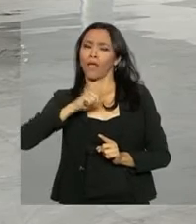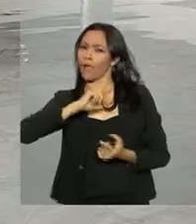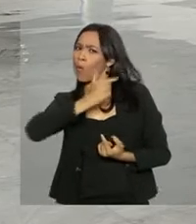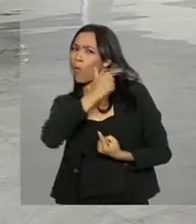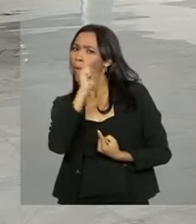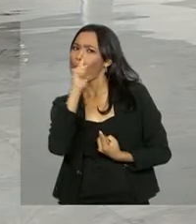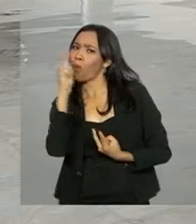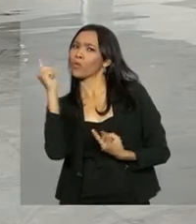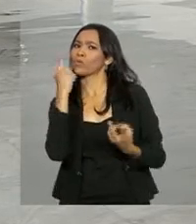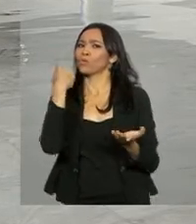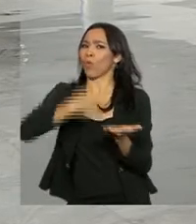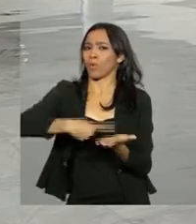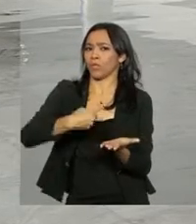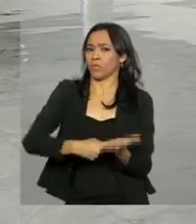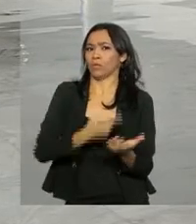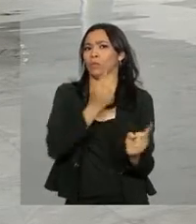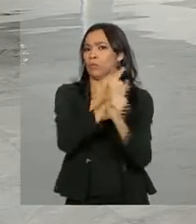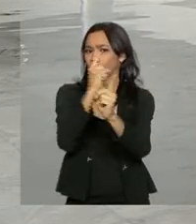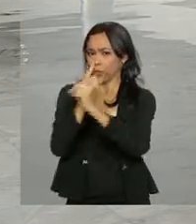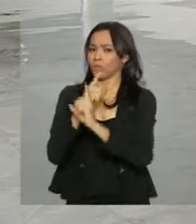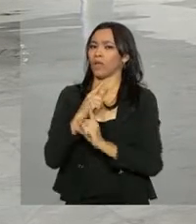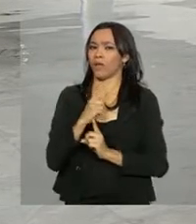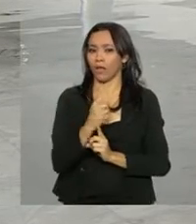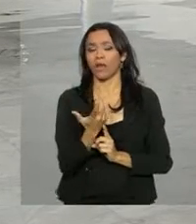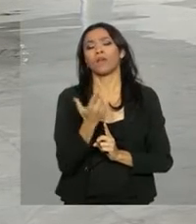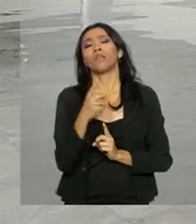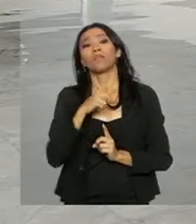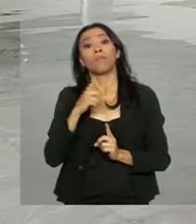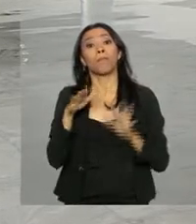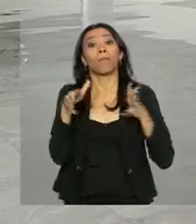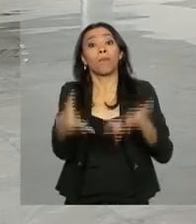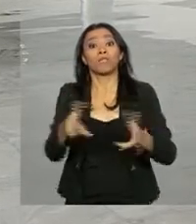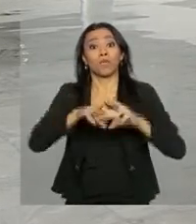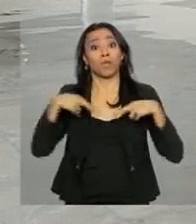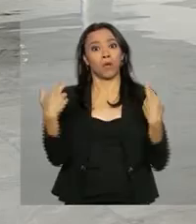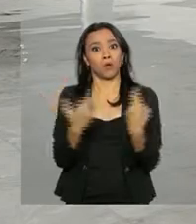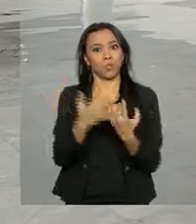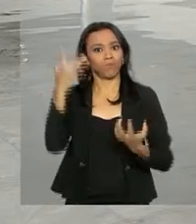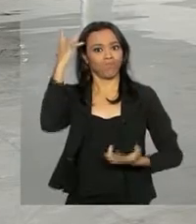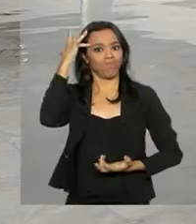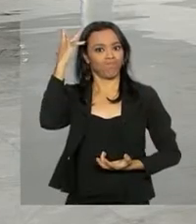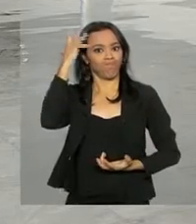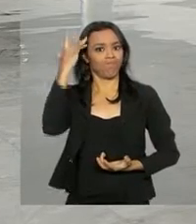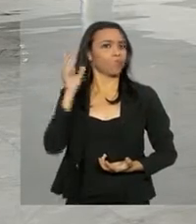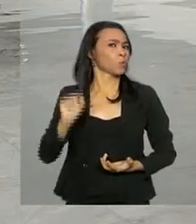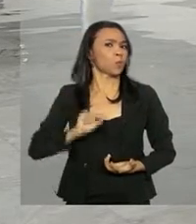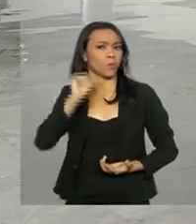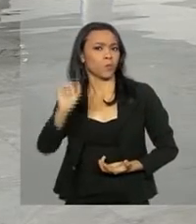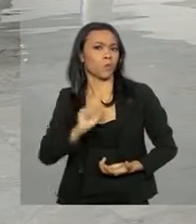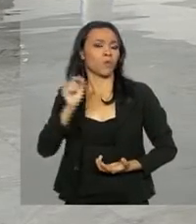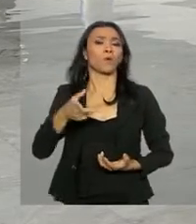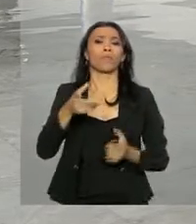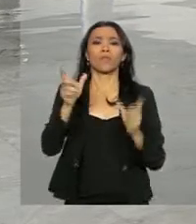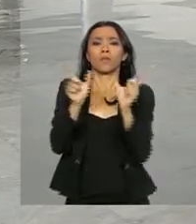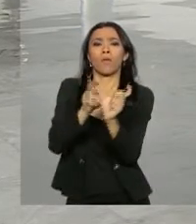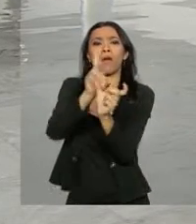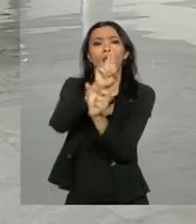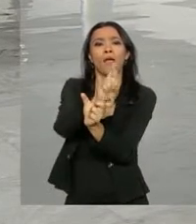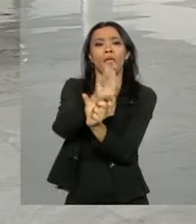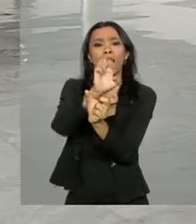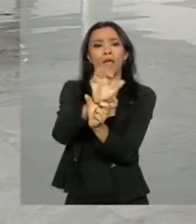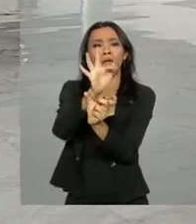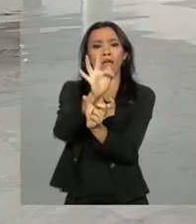outros compromissos. Temer deve participar de uma reunião de alto nível sobre a questão dos refugiados. Essa reunião foi